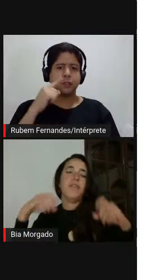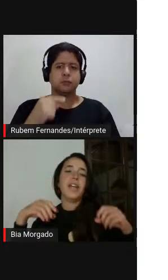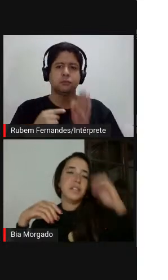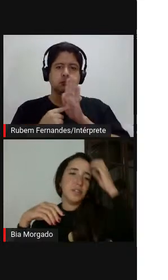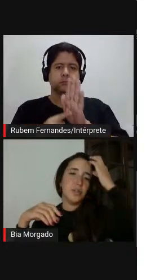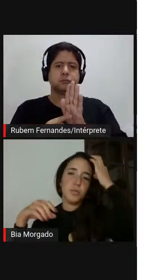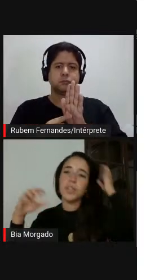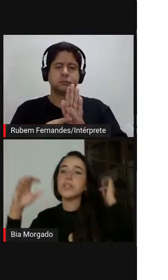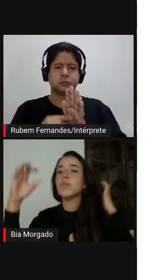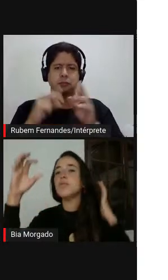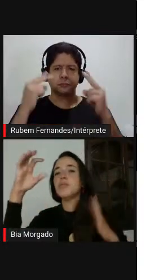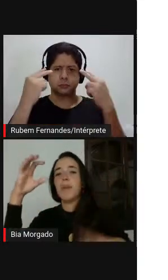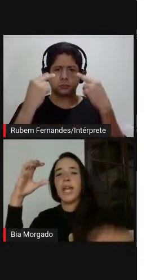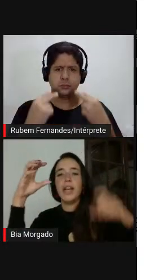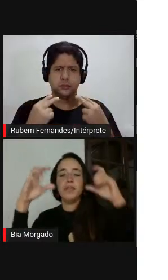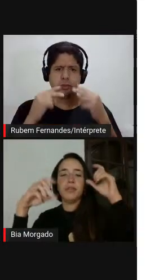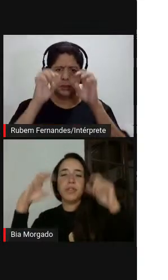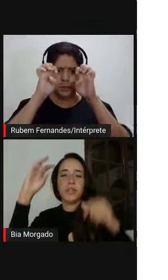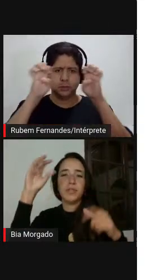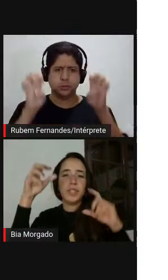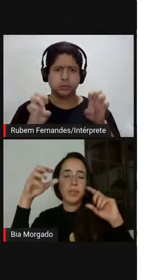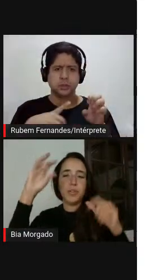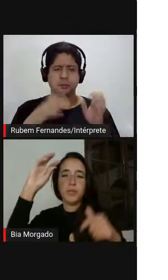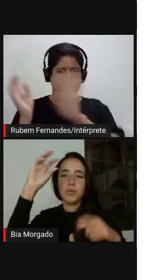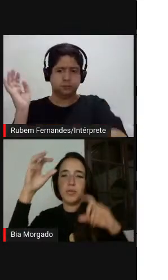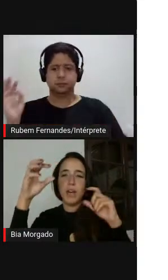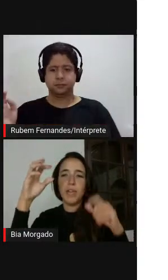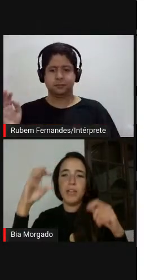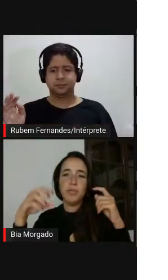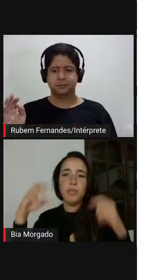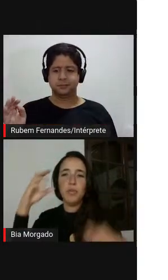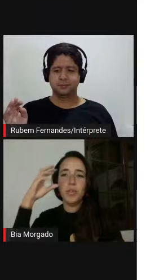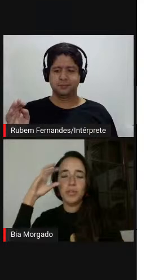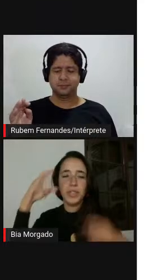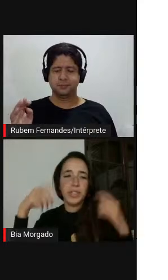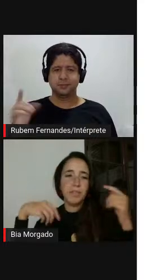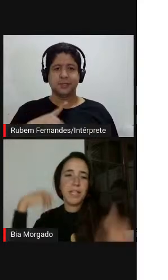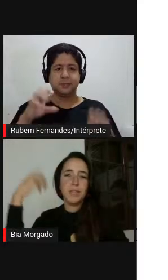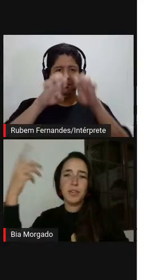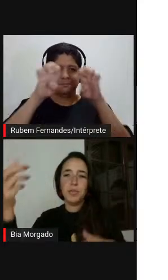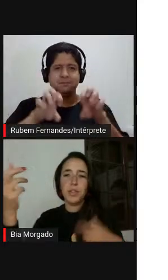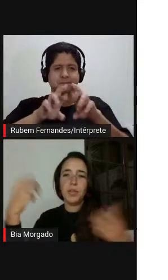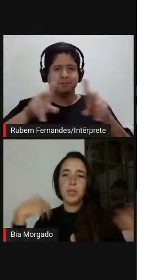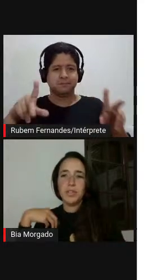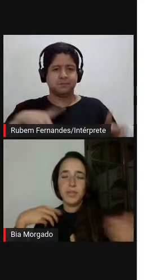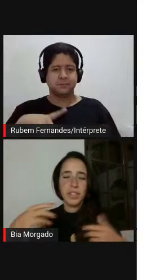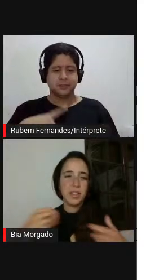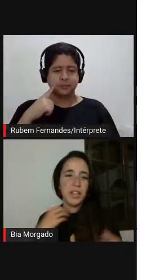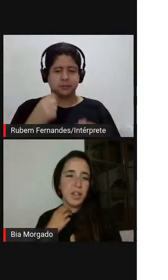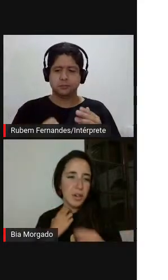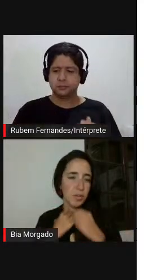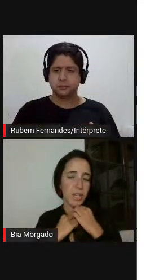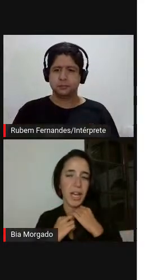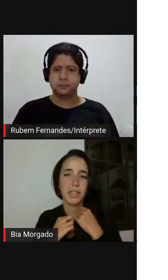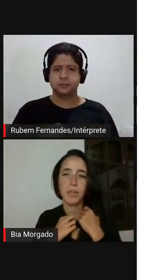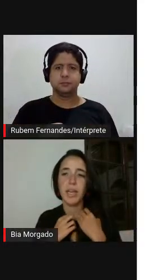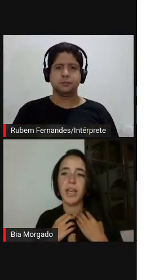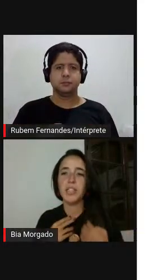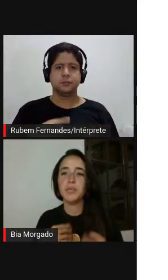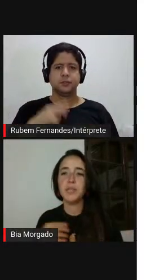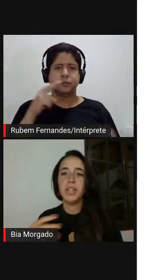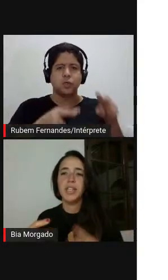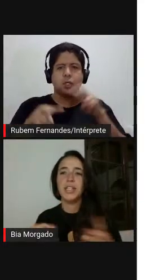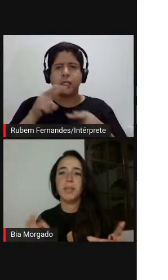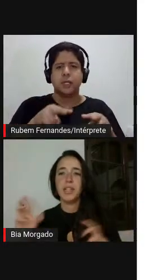várias estruturas com espelhos, onde você pode conjugar um lado com o outro, você passa a ver outra coisa, em vez de olhar a si